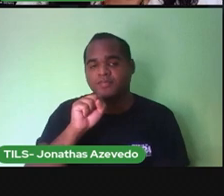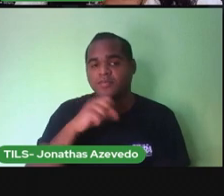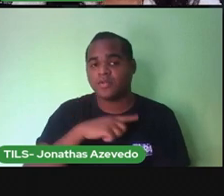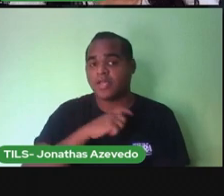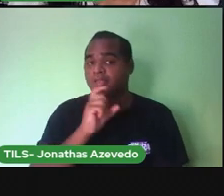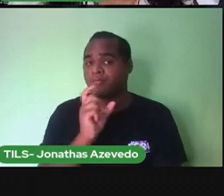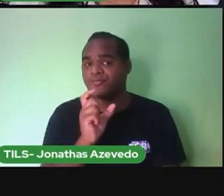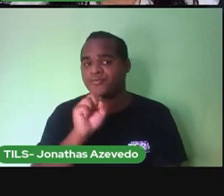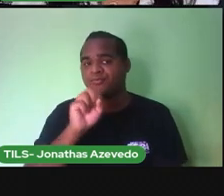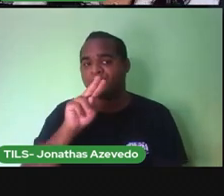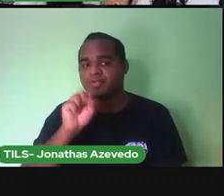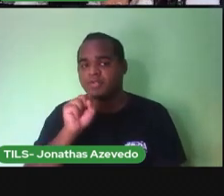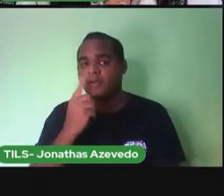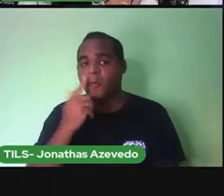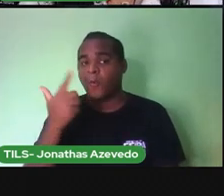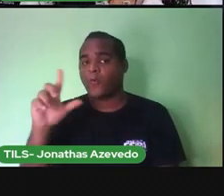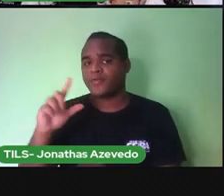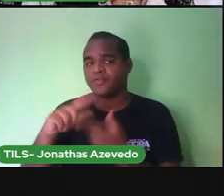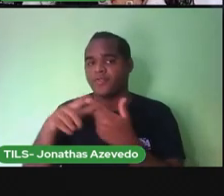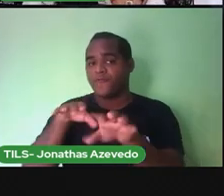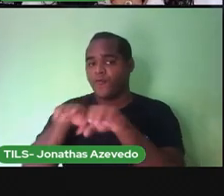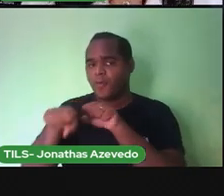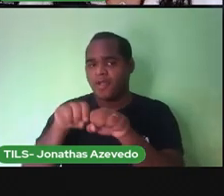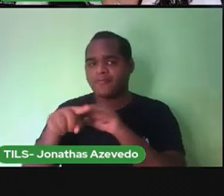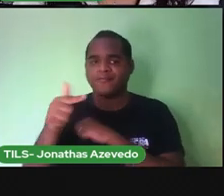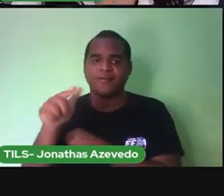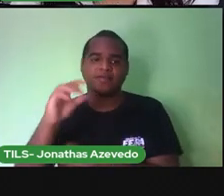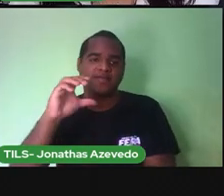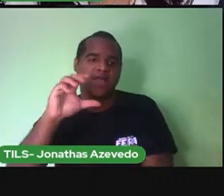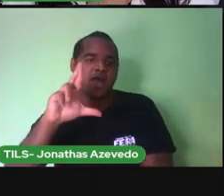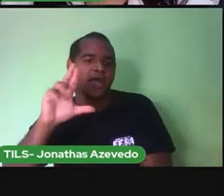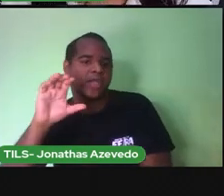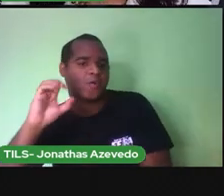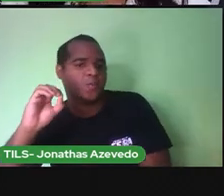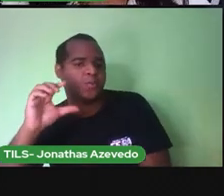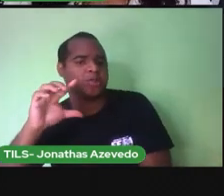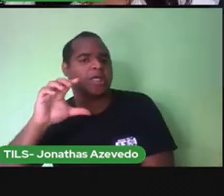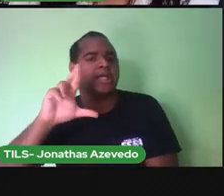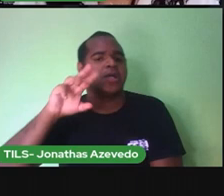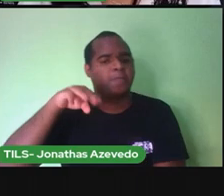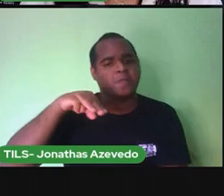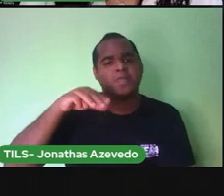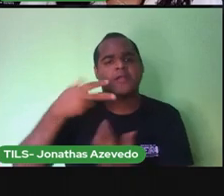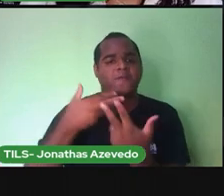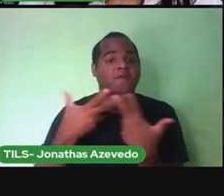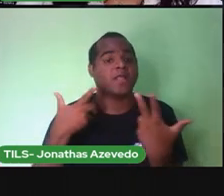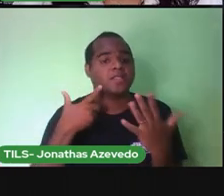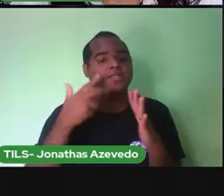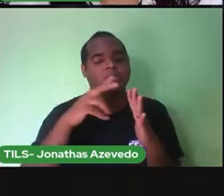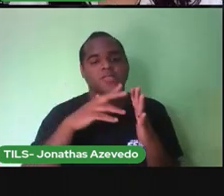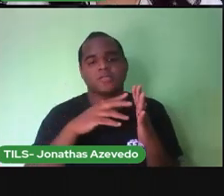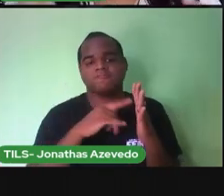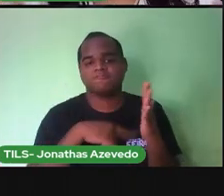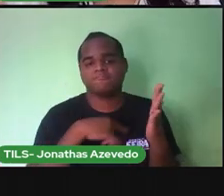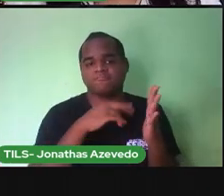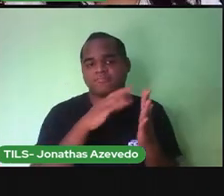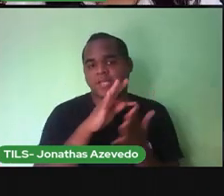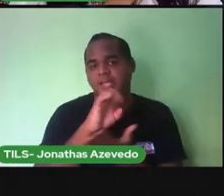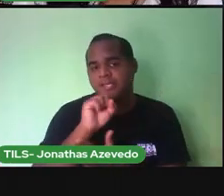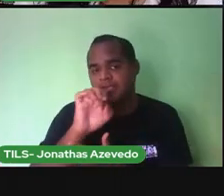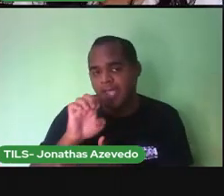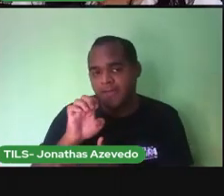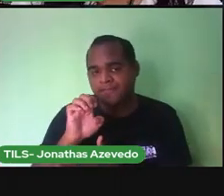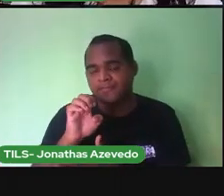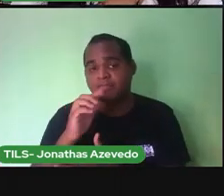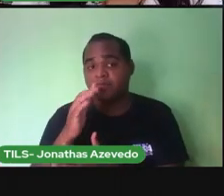conselho quando a gente é formado em algum área que precisa daquela carteirinha. Temos o título de eleitor. Quando